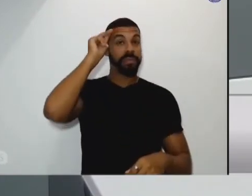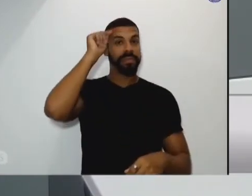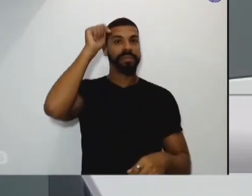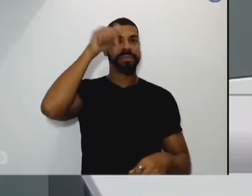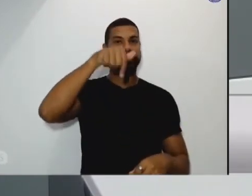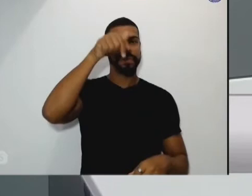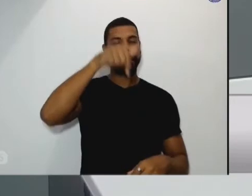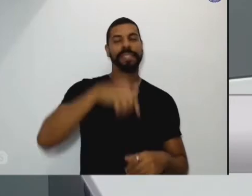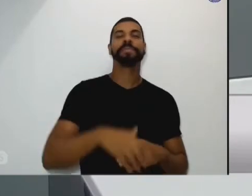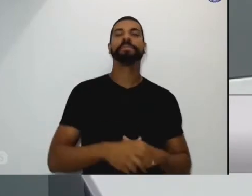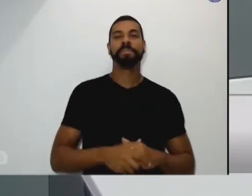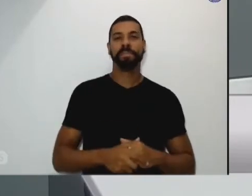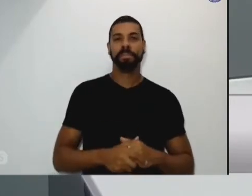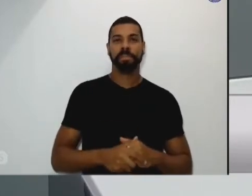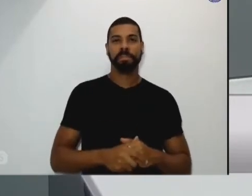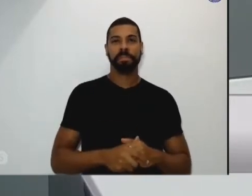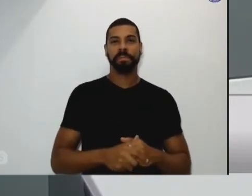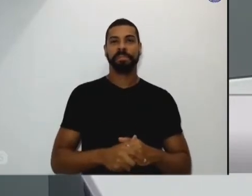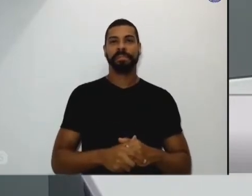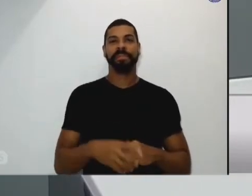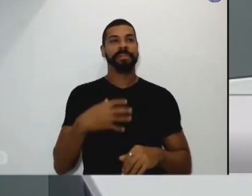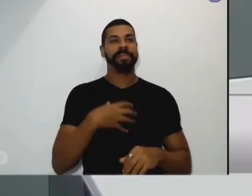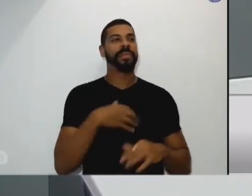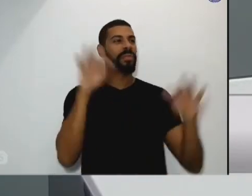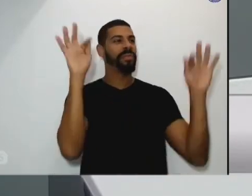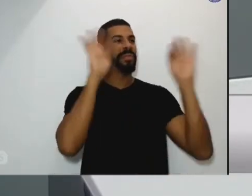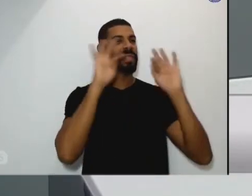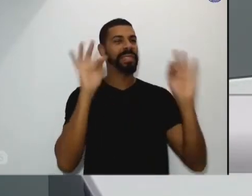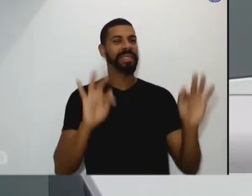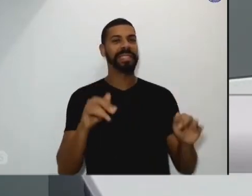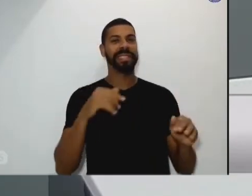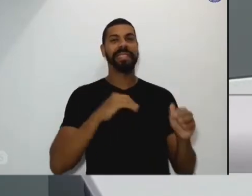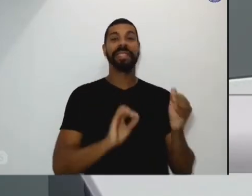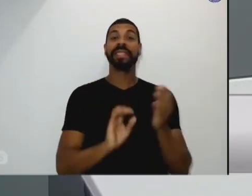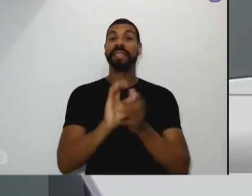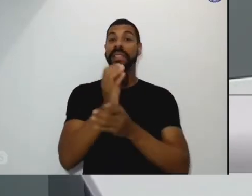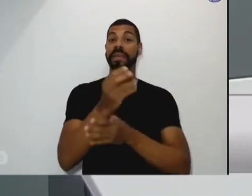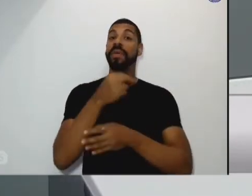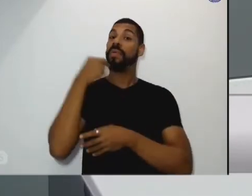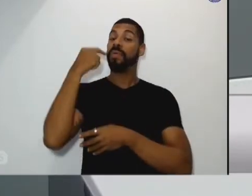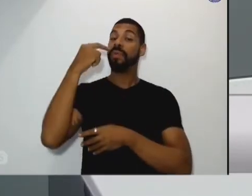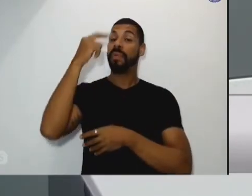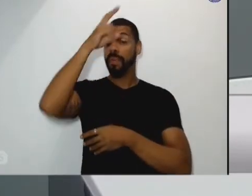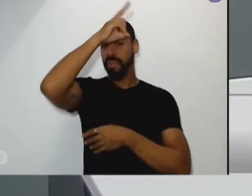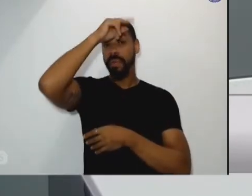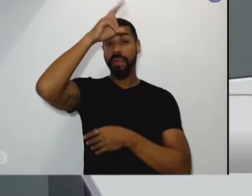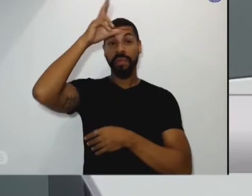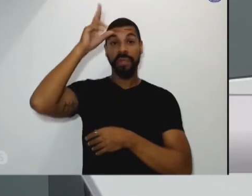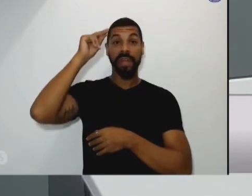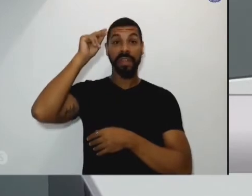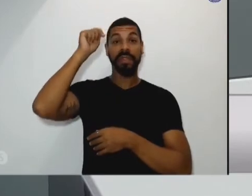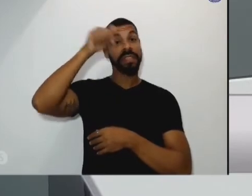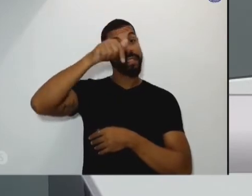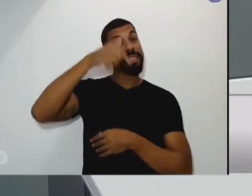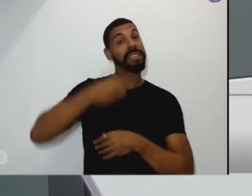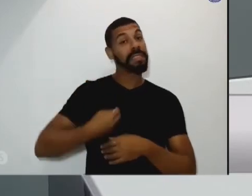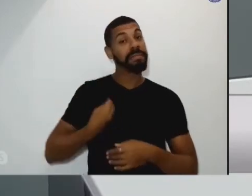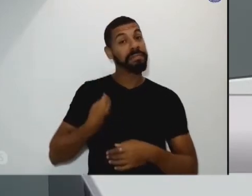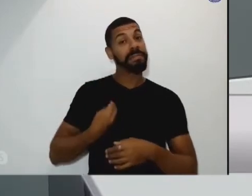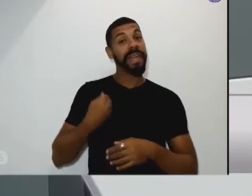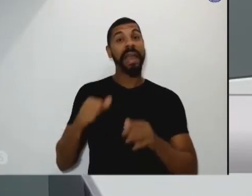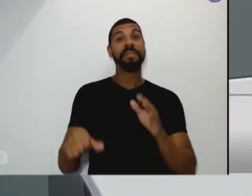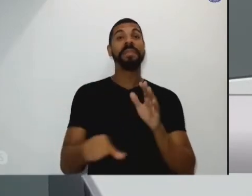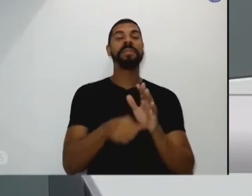por feliz coincidência o prefeito que criou a guarda está aqui o prefeito Yelo e é a primeira turma e esse